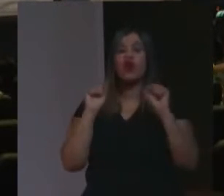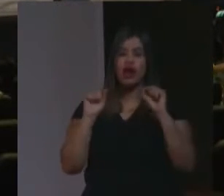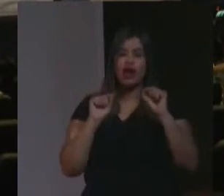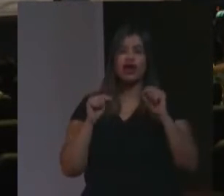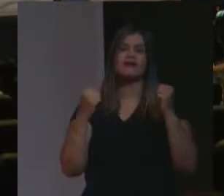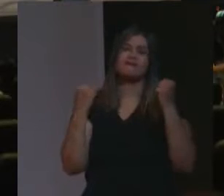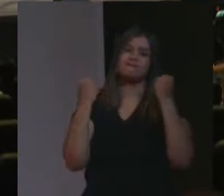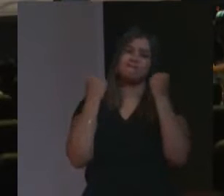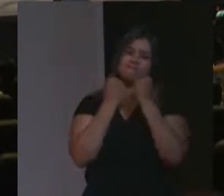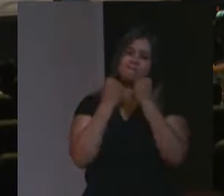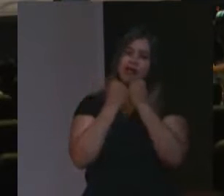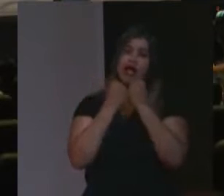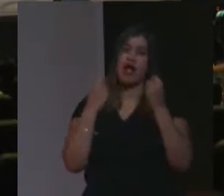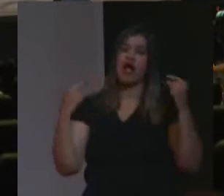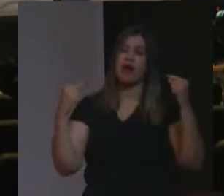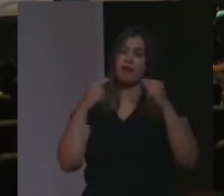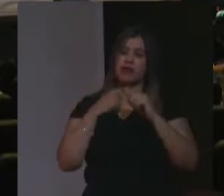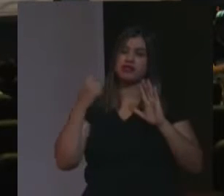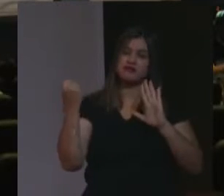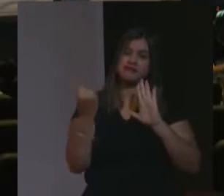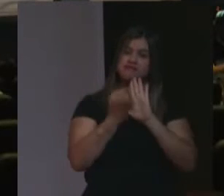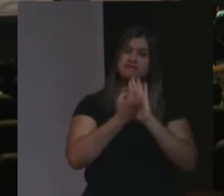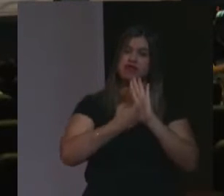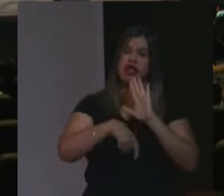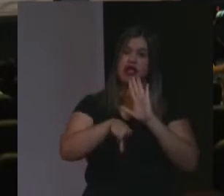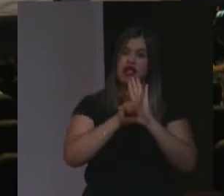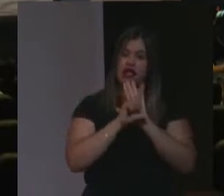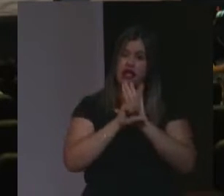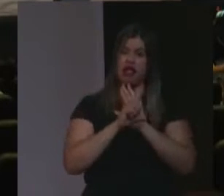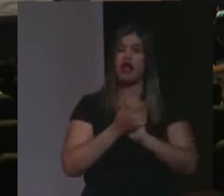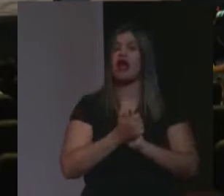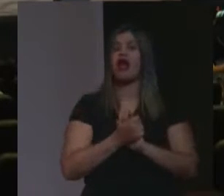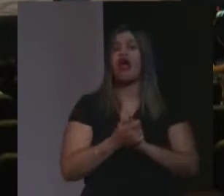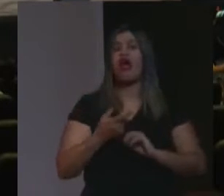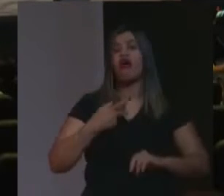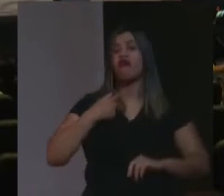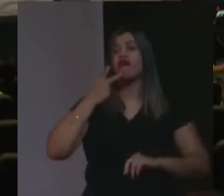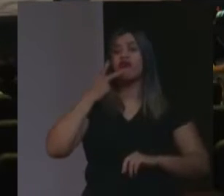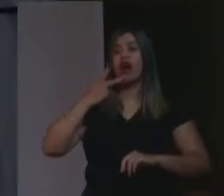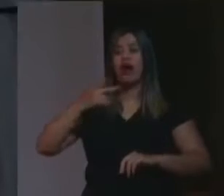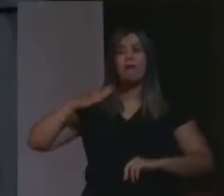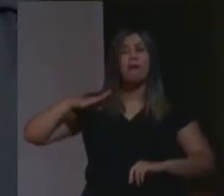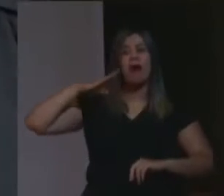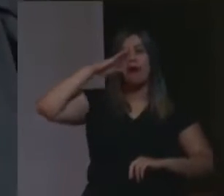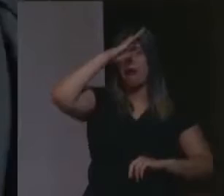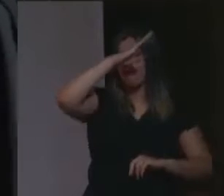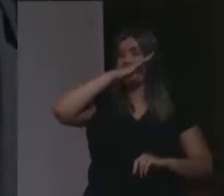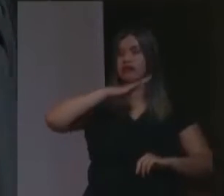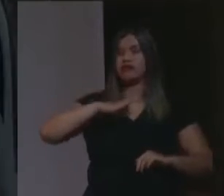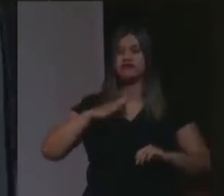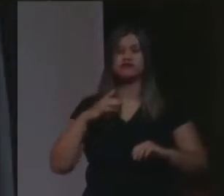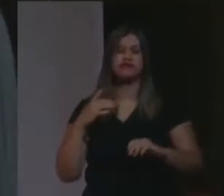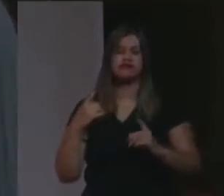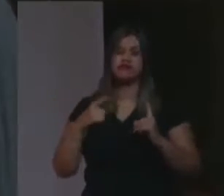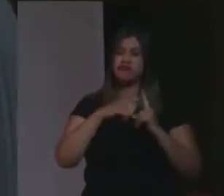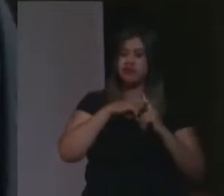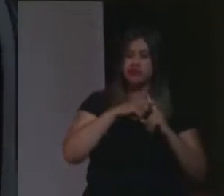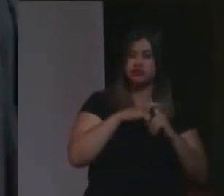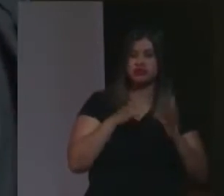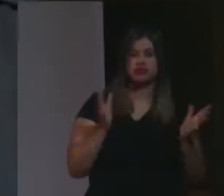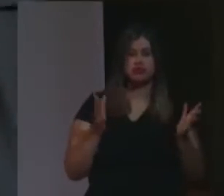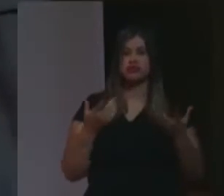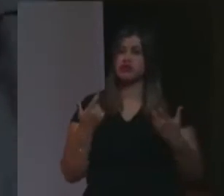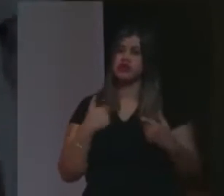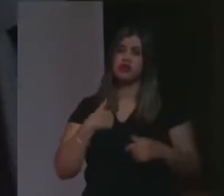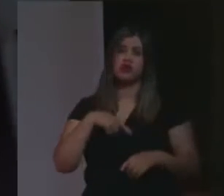da legalidade. Eu não venho aqui fazer a apologia do bolsonarismo e nem poderia, até porque estava